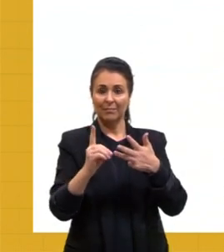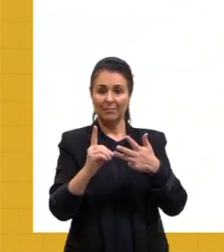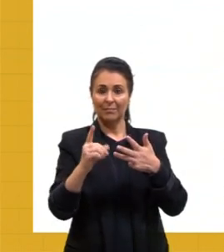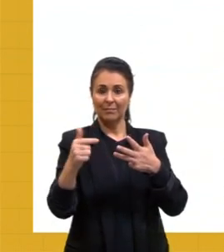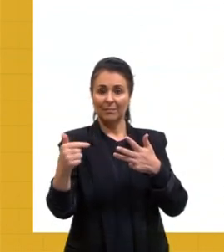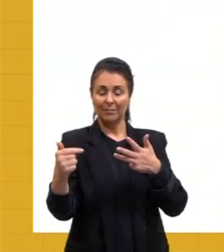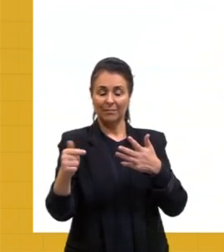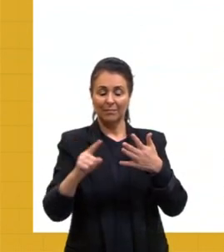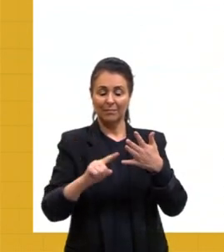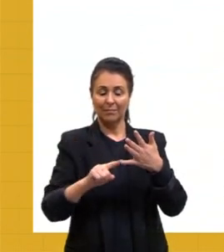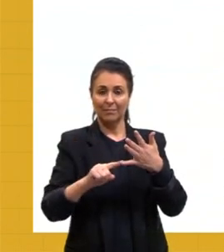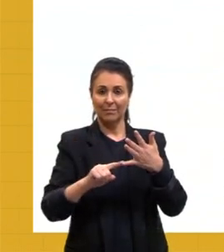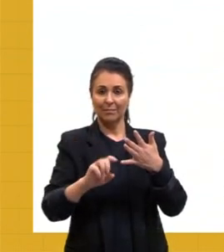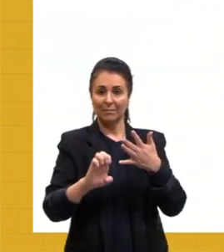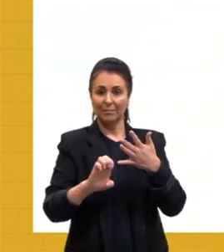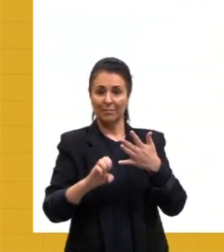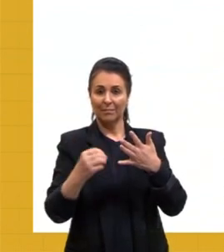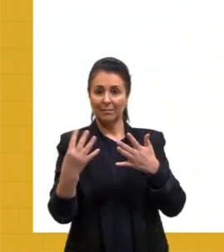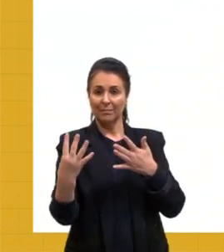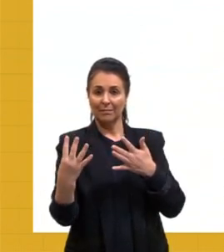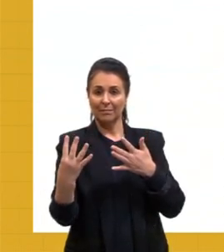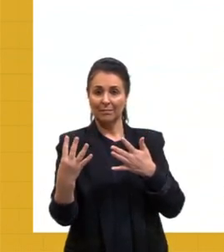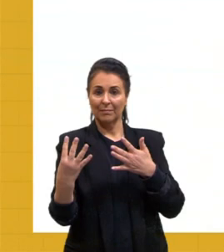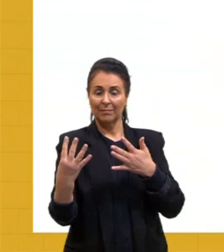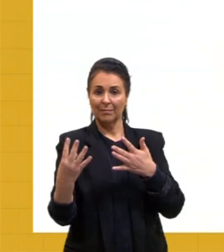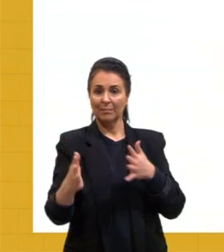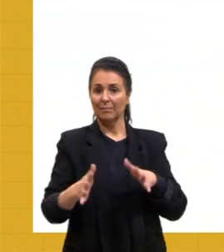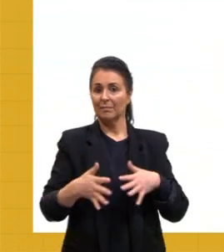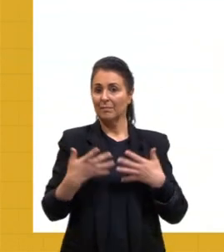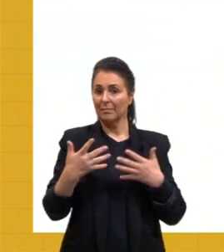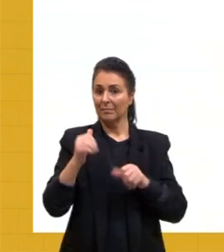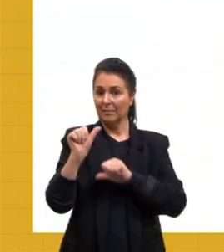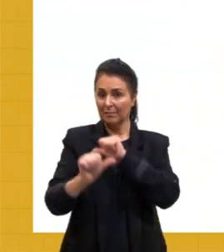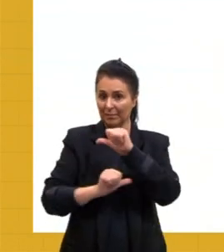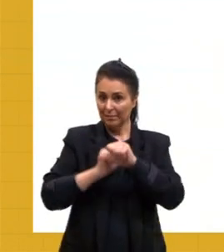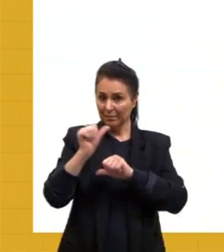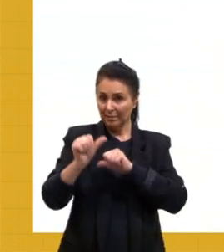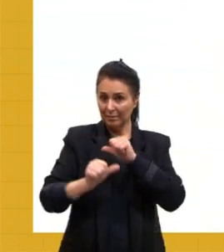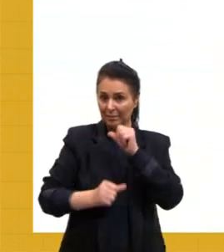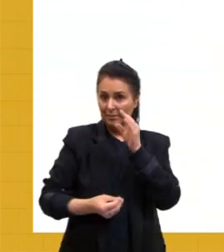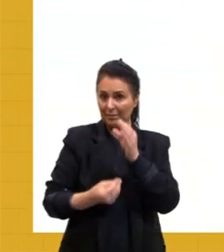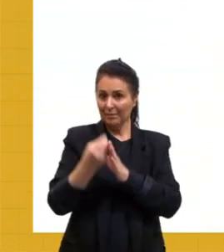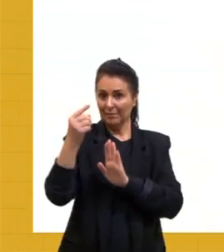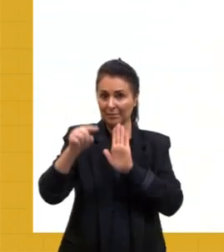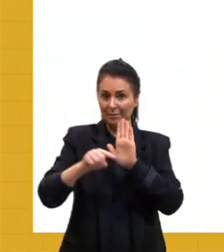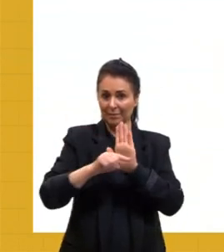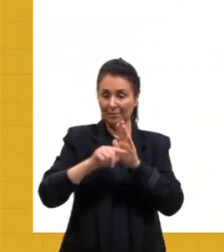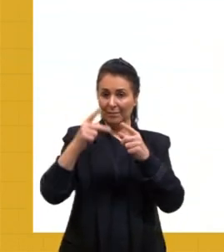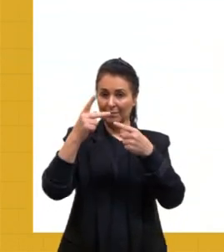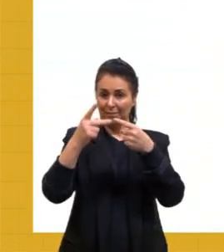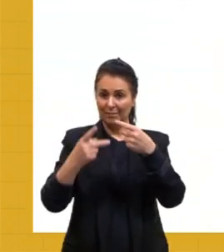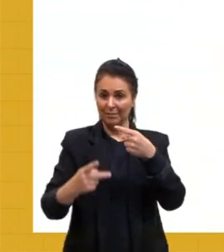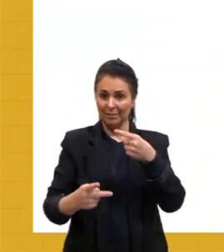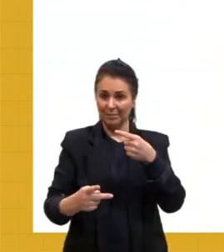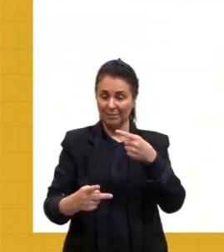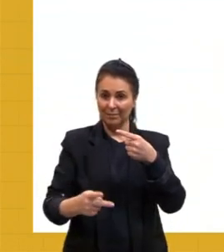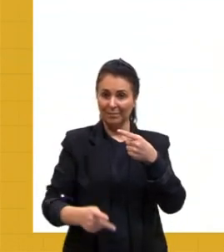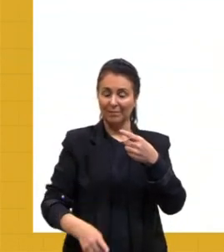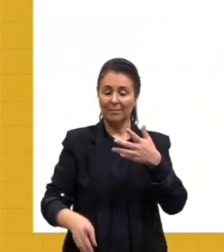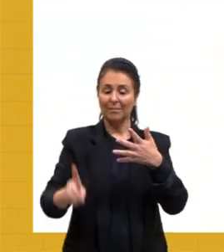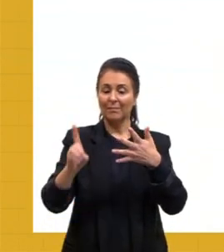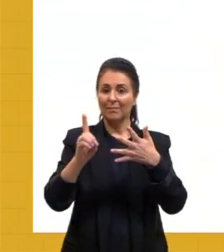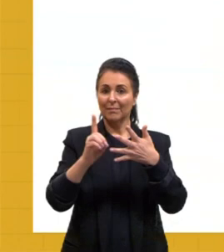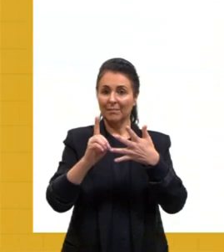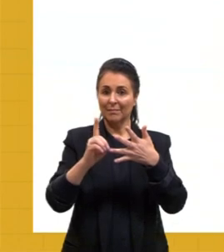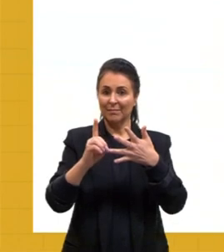sete, e a E, quatro. Qual mutação que vai produzir a menor proteína? A letra B, né?